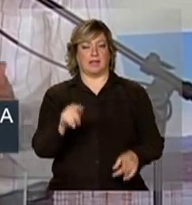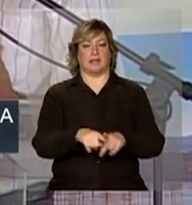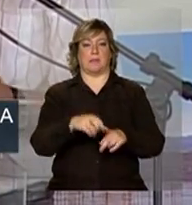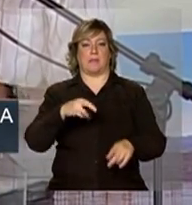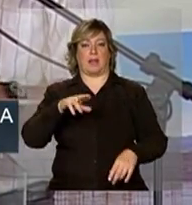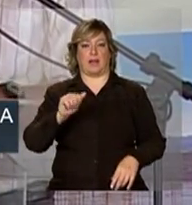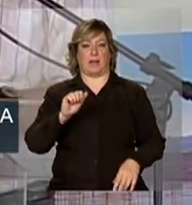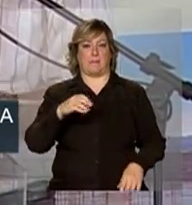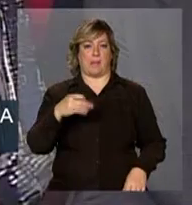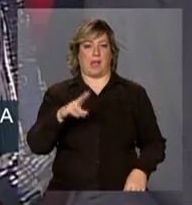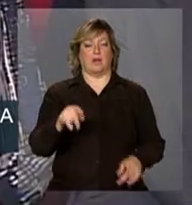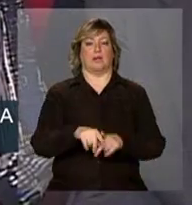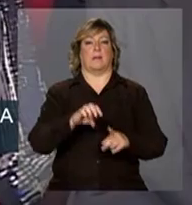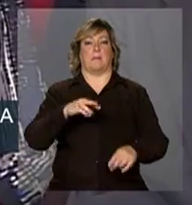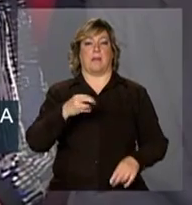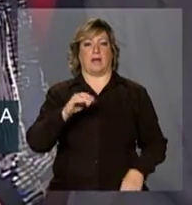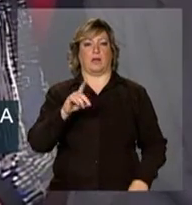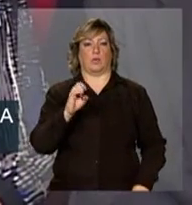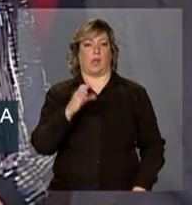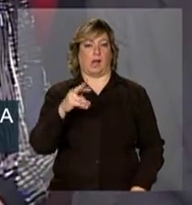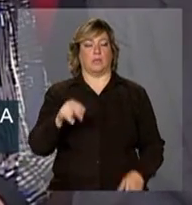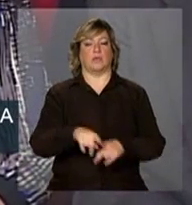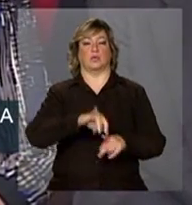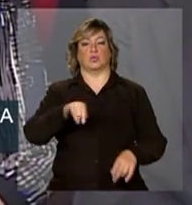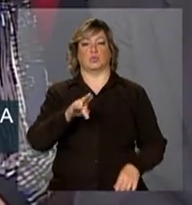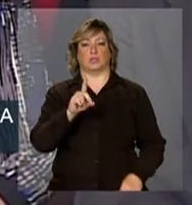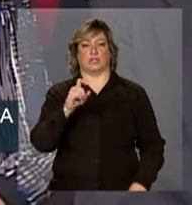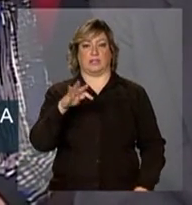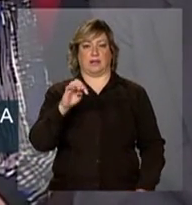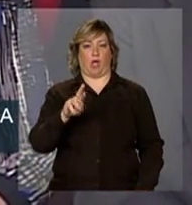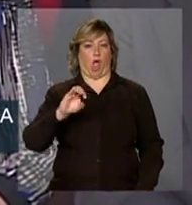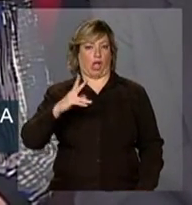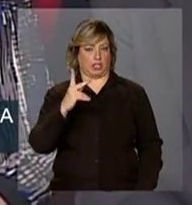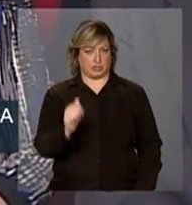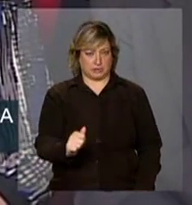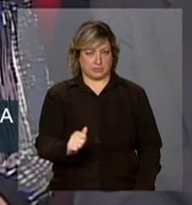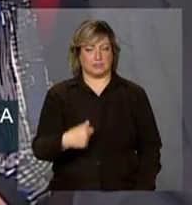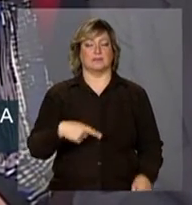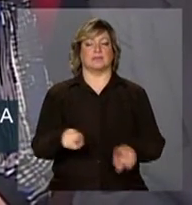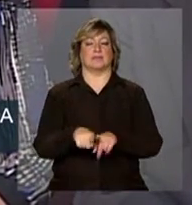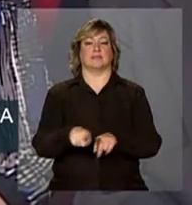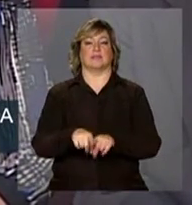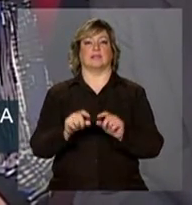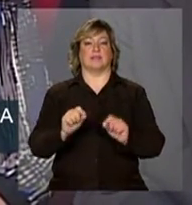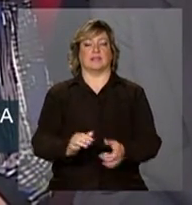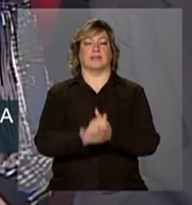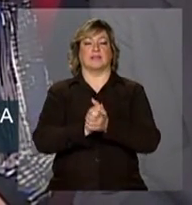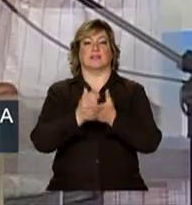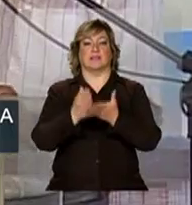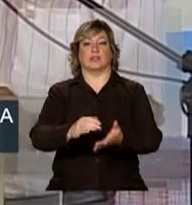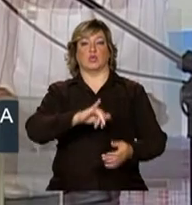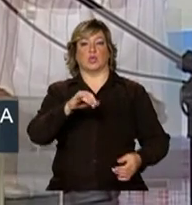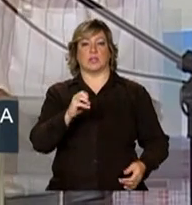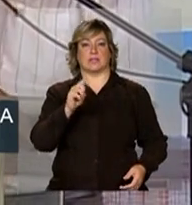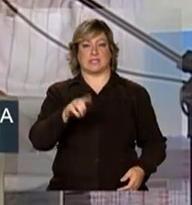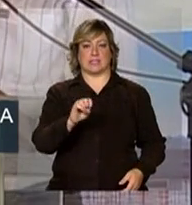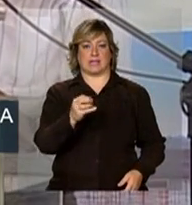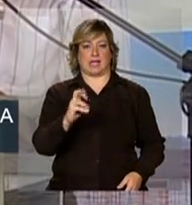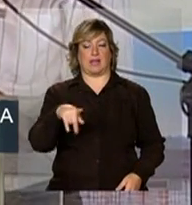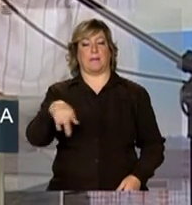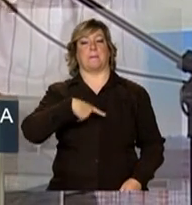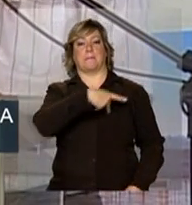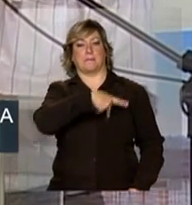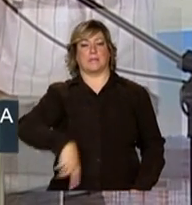Amparo, Maria do Carmo, Judite da Rocha. Cumprimentar também o senhor José Sarney, presidente do